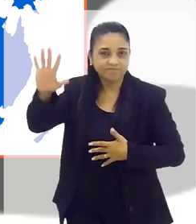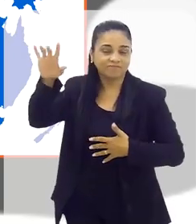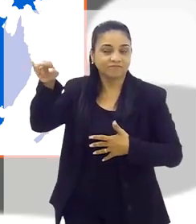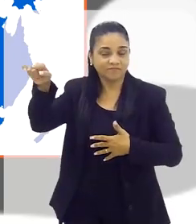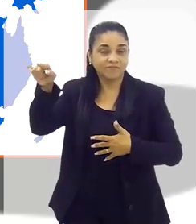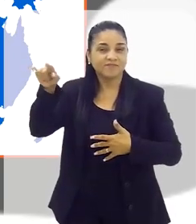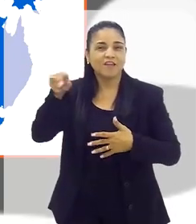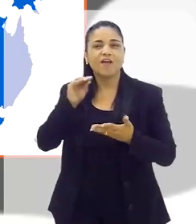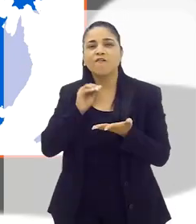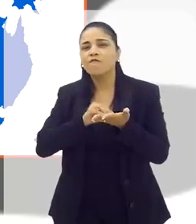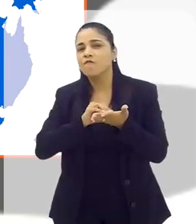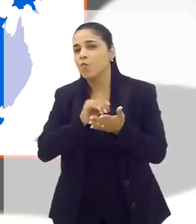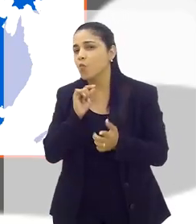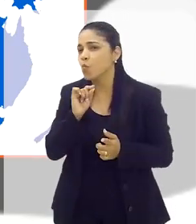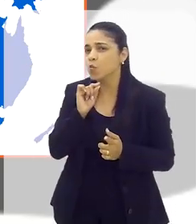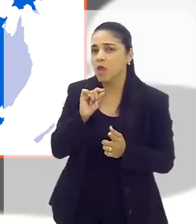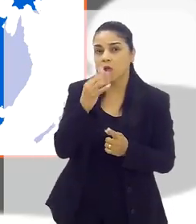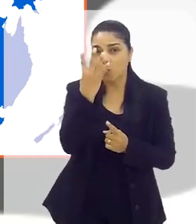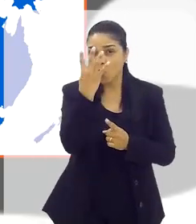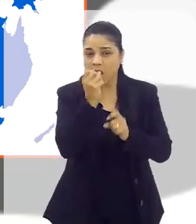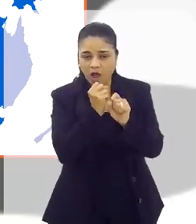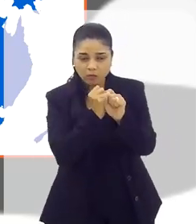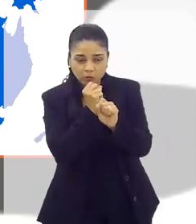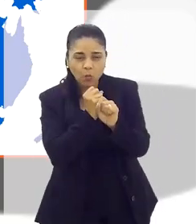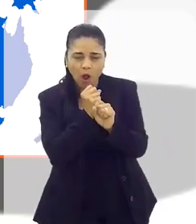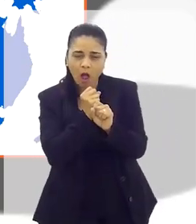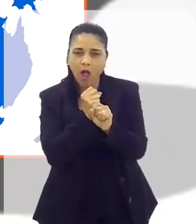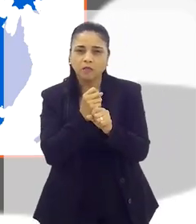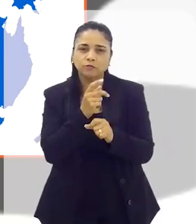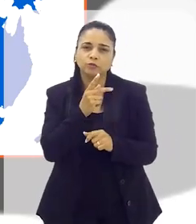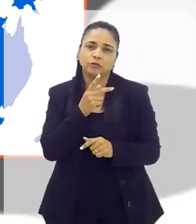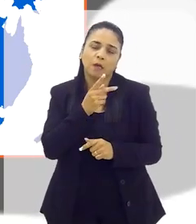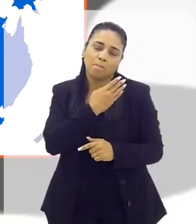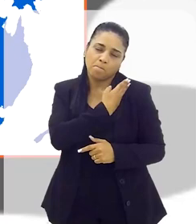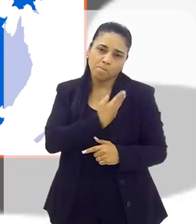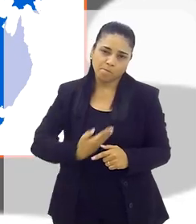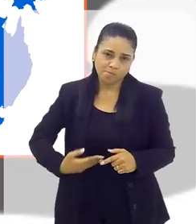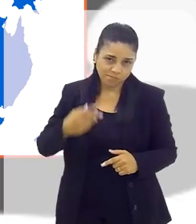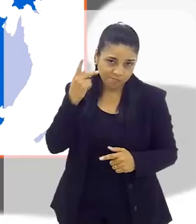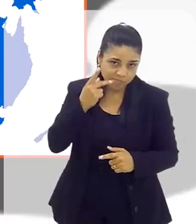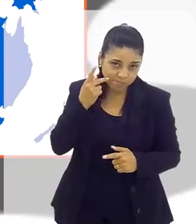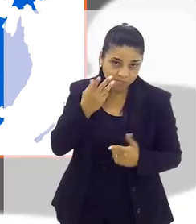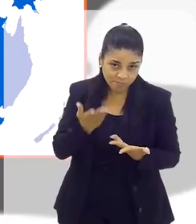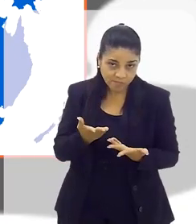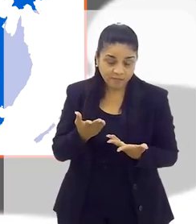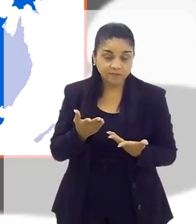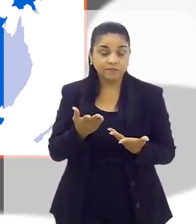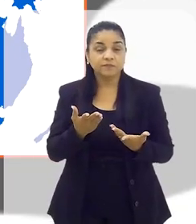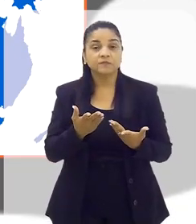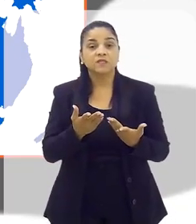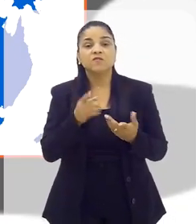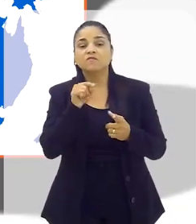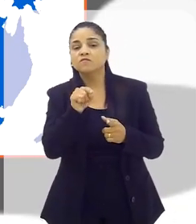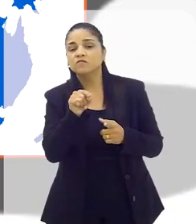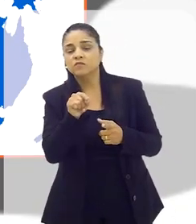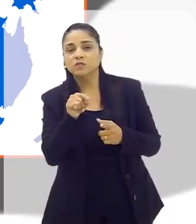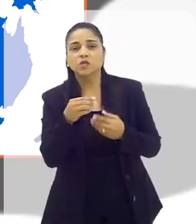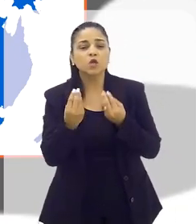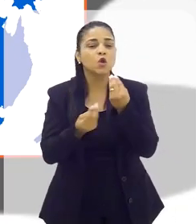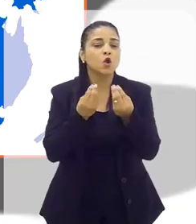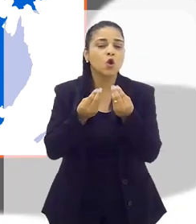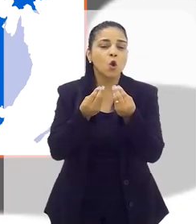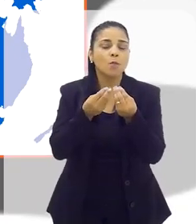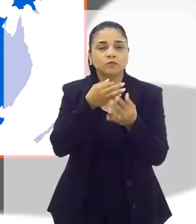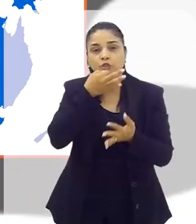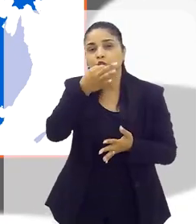pitada? Além dos quatro anos, que realmente você já colocou muito bem colocado, né? O que mais que a gente pode fazer? Você, como essa sumidade